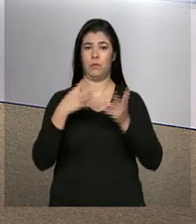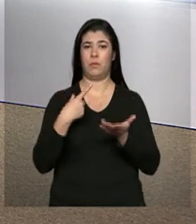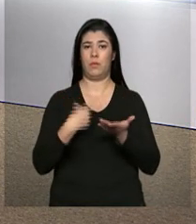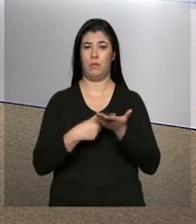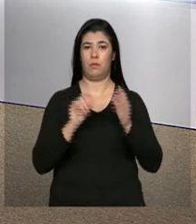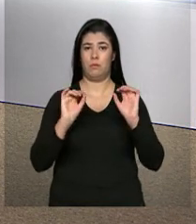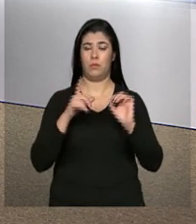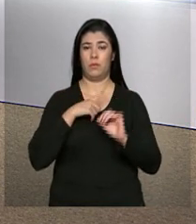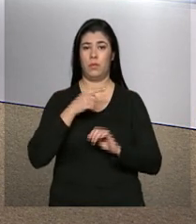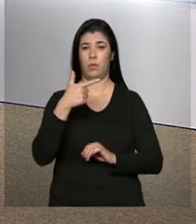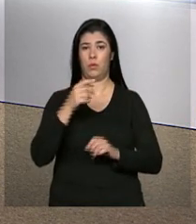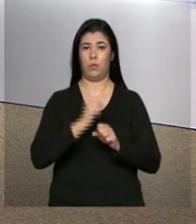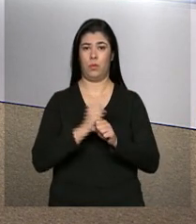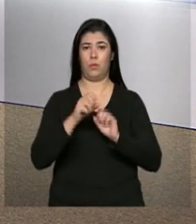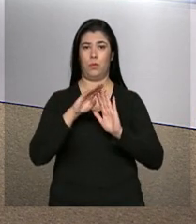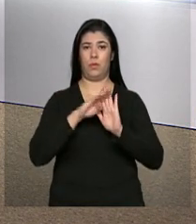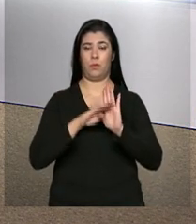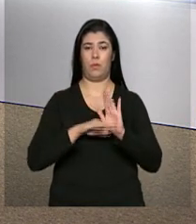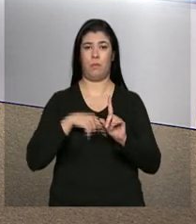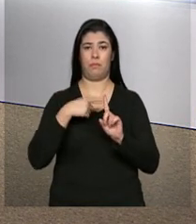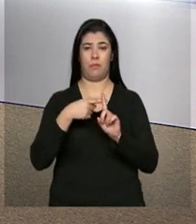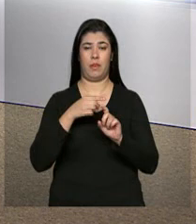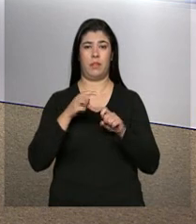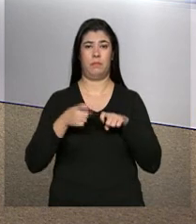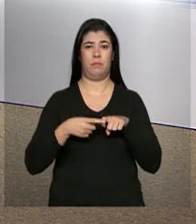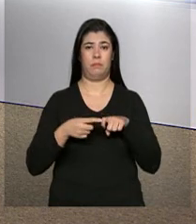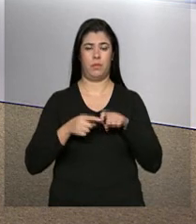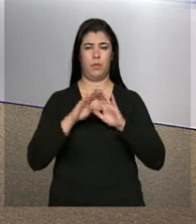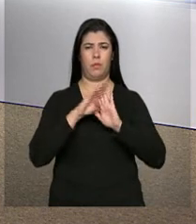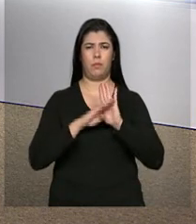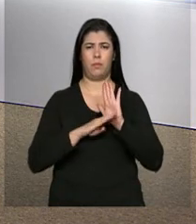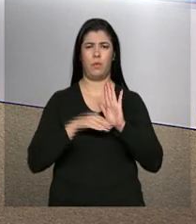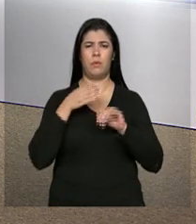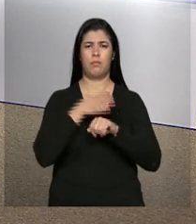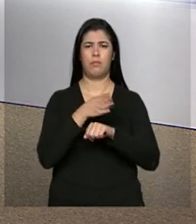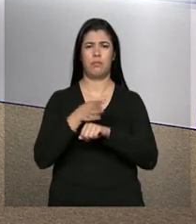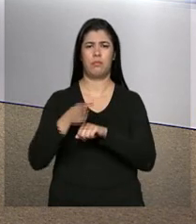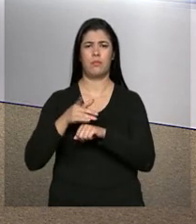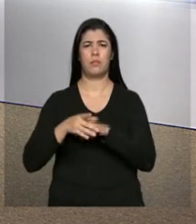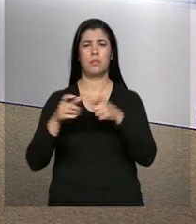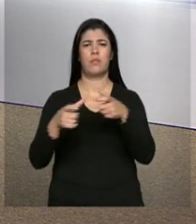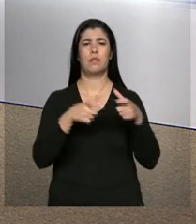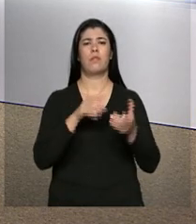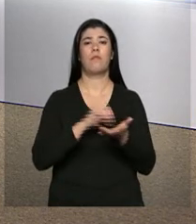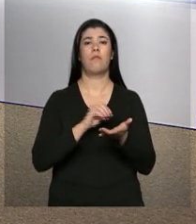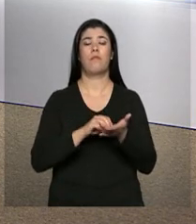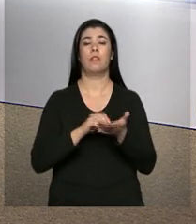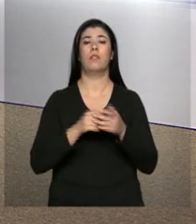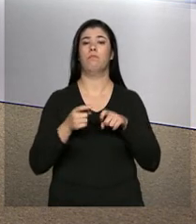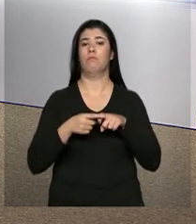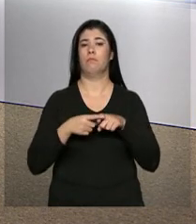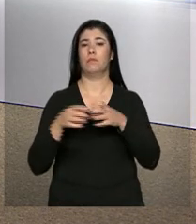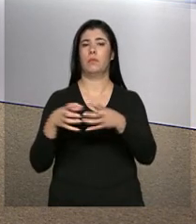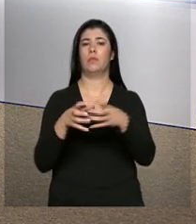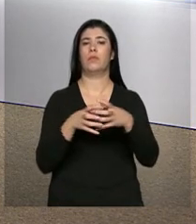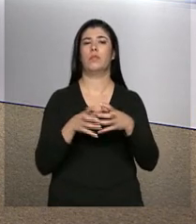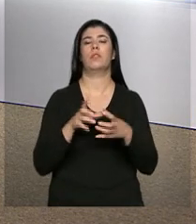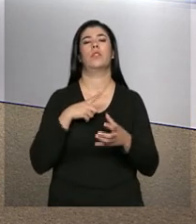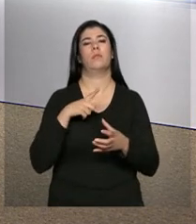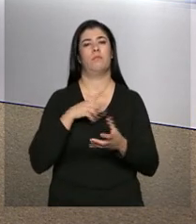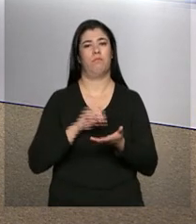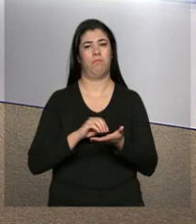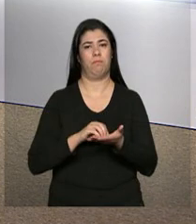do Mais Médicos. O programa atua em lugares onde não havia profissionais de medicina ou em cidades onde as equipes eram